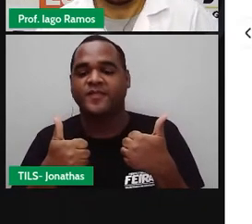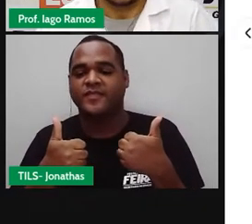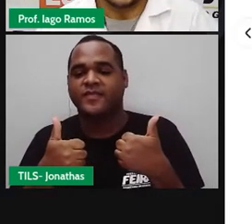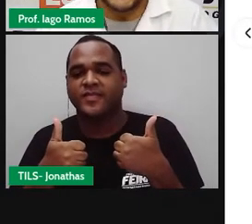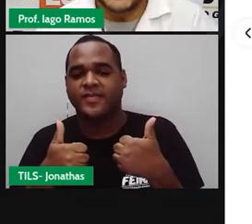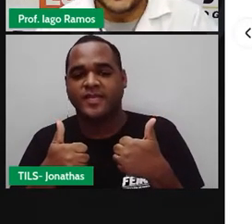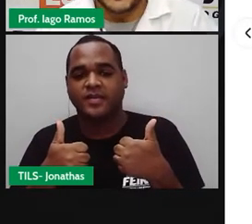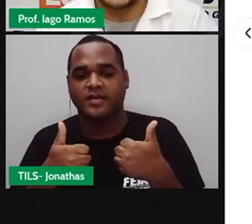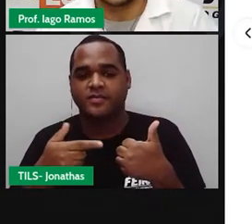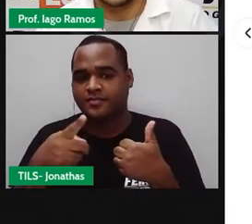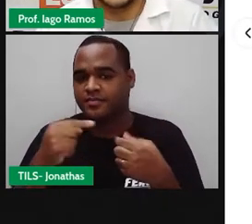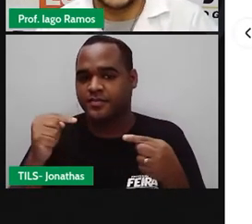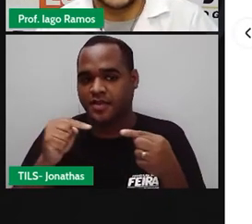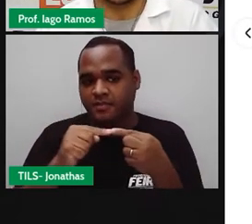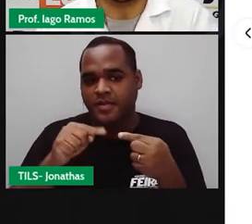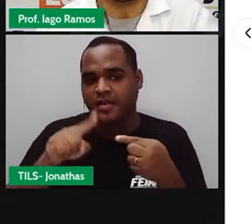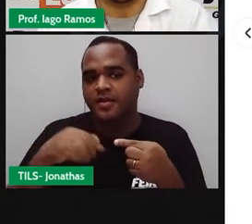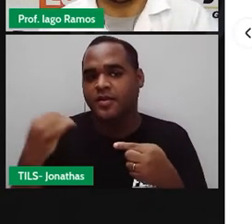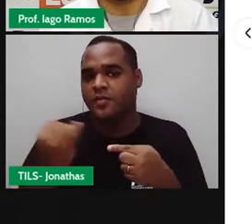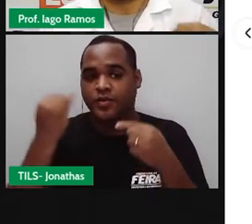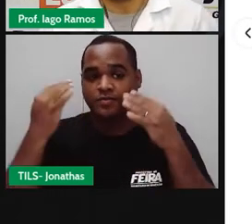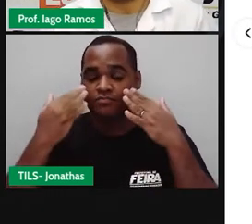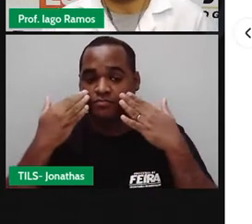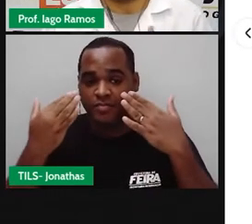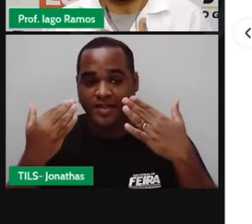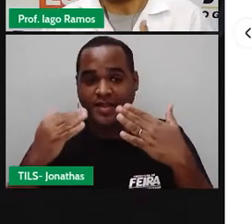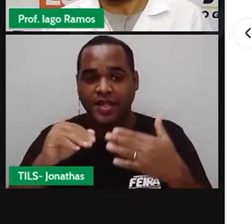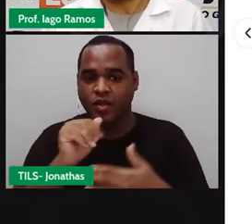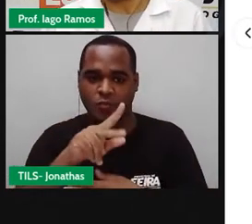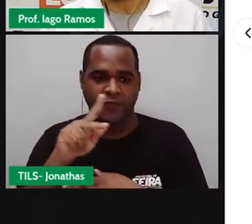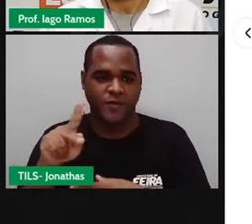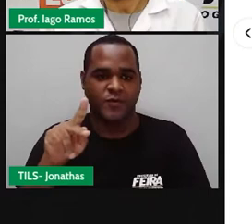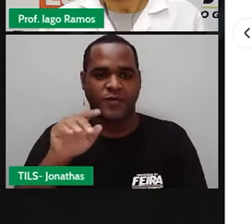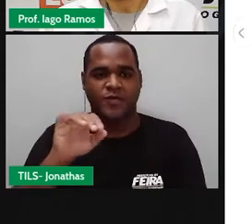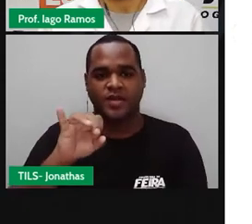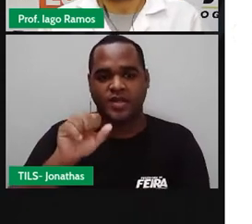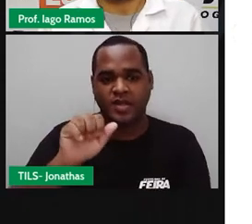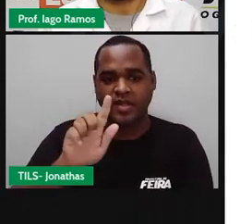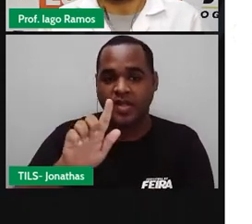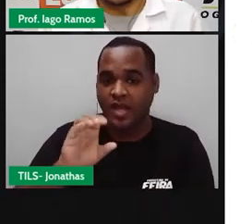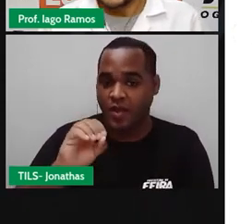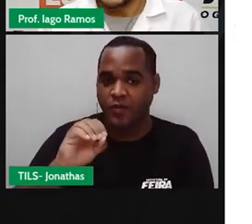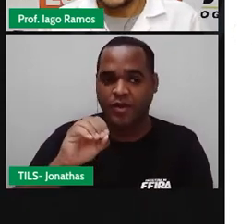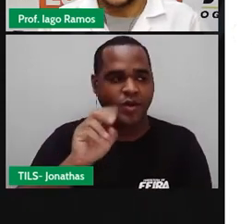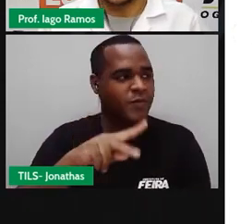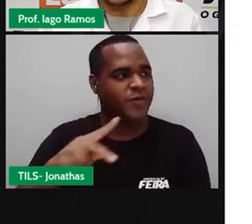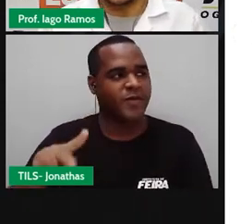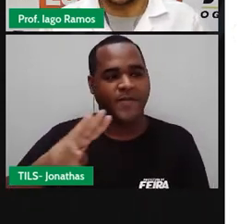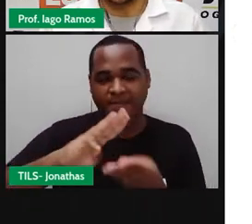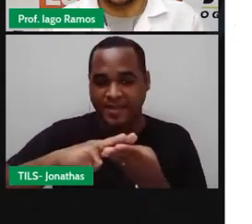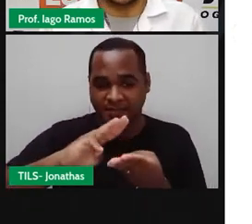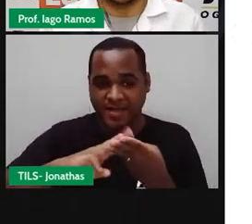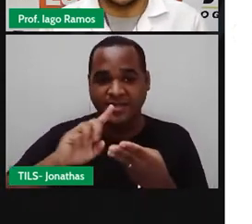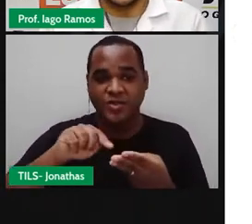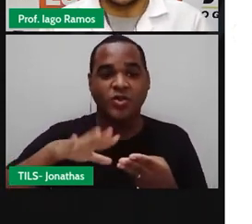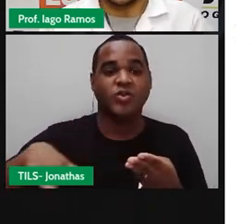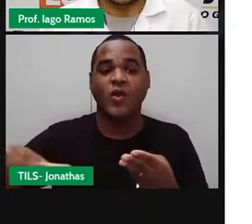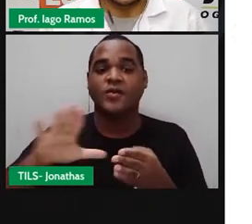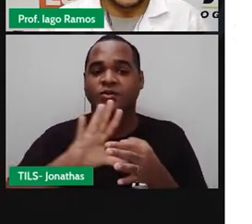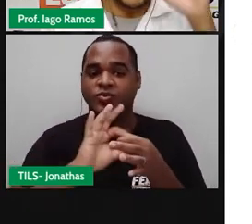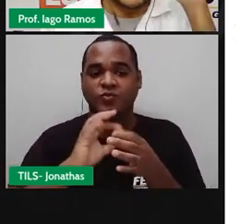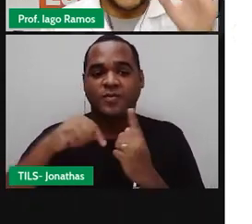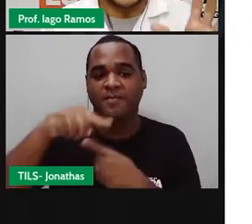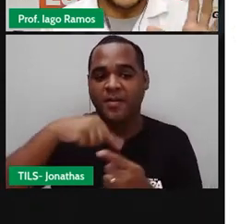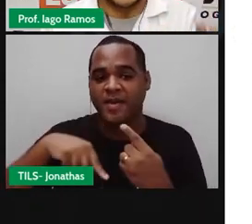deixa eu me apresentar, não custa nada, né? Eu sou o professor Iago Ramos, professor de matemática, a gente já está junto aí a